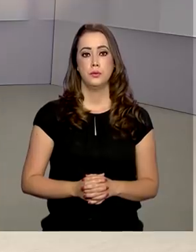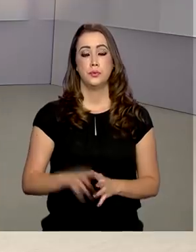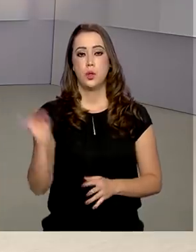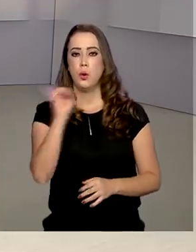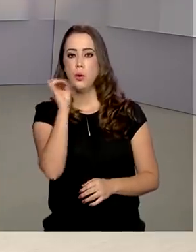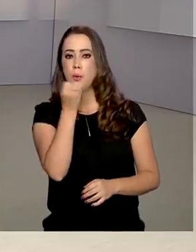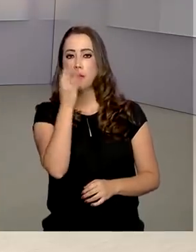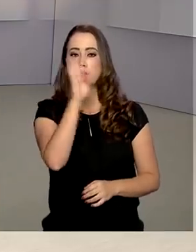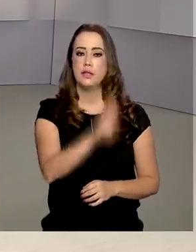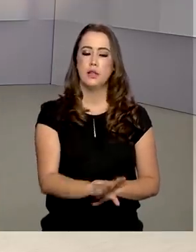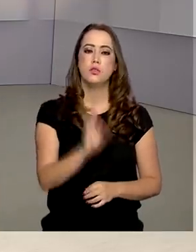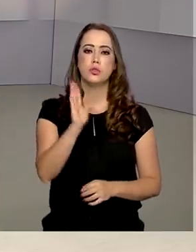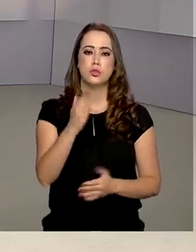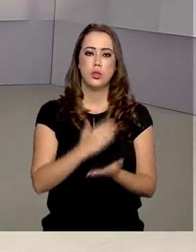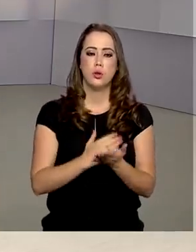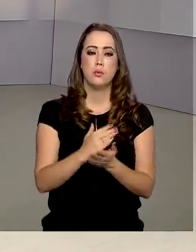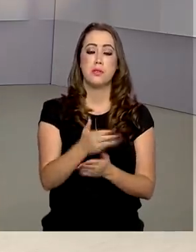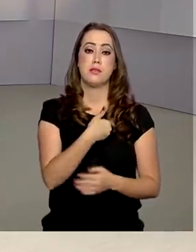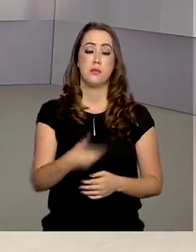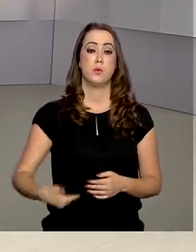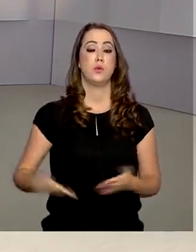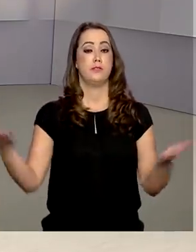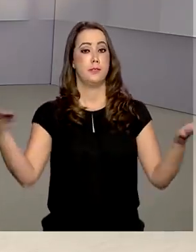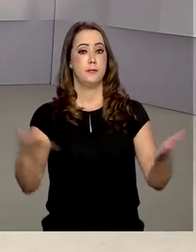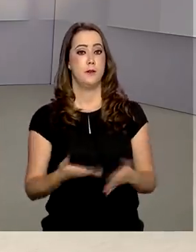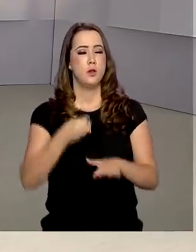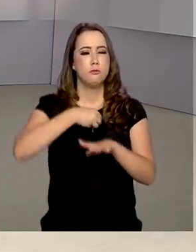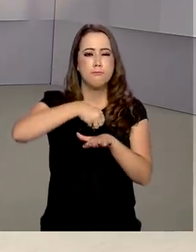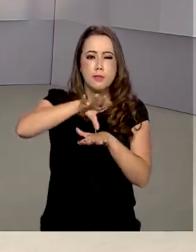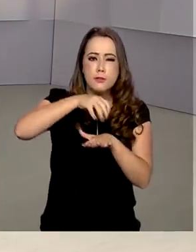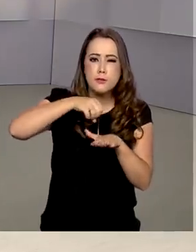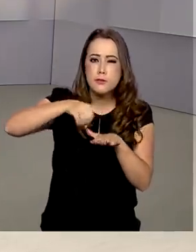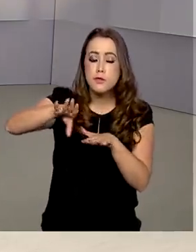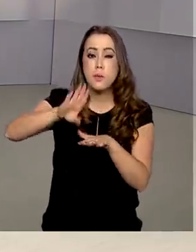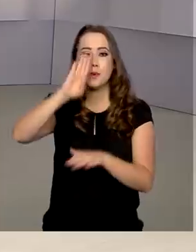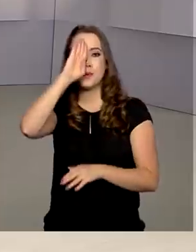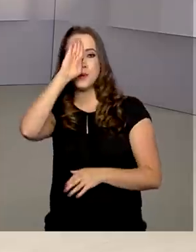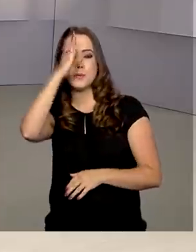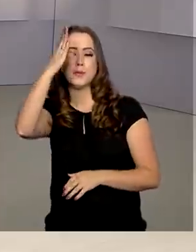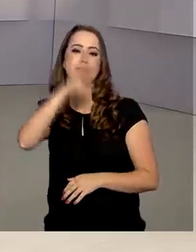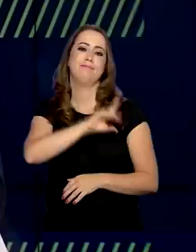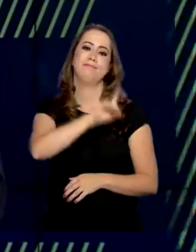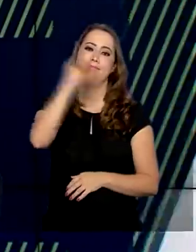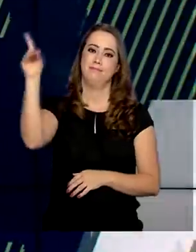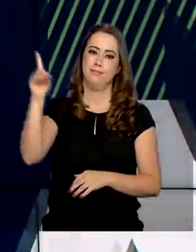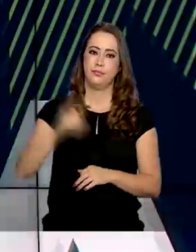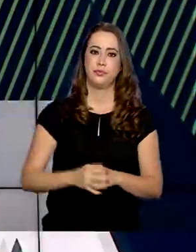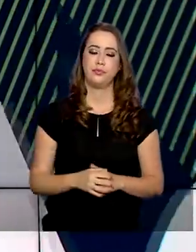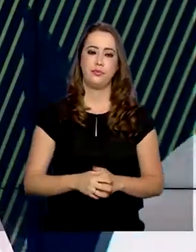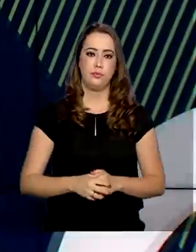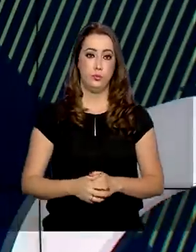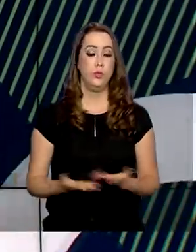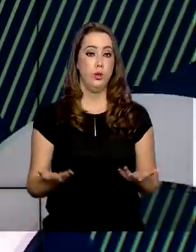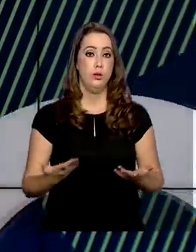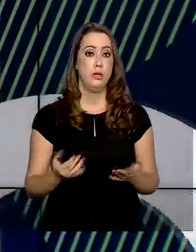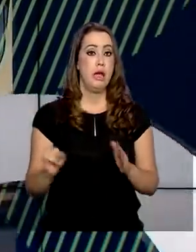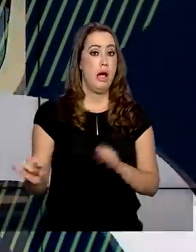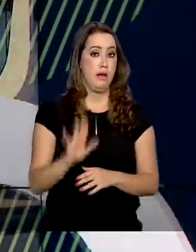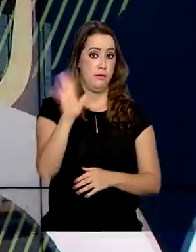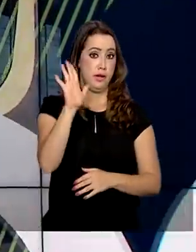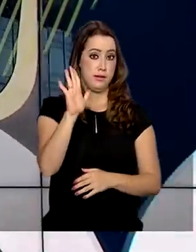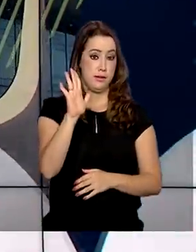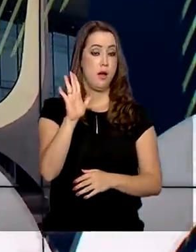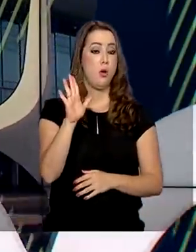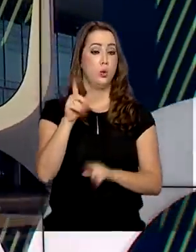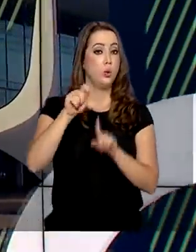Olá, boa tarde. Já estamos no ar com o Governo Agora e as principais notícias do dia. A prévia da inflação em